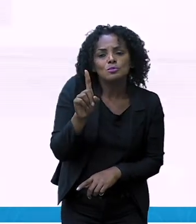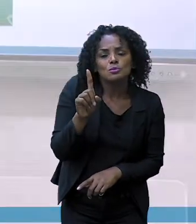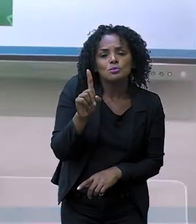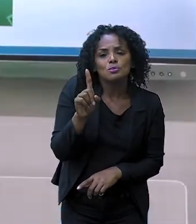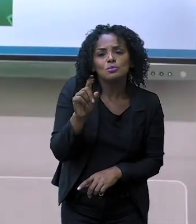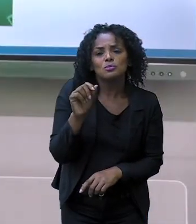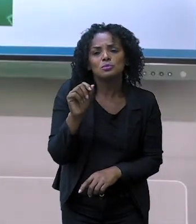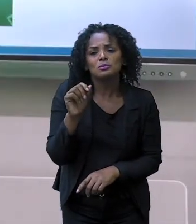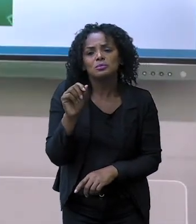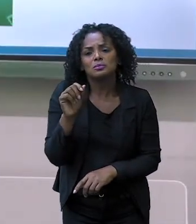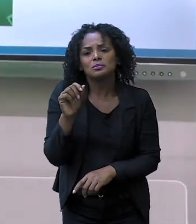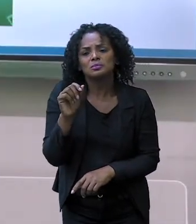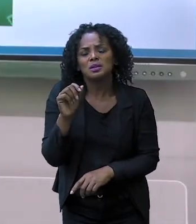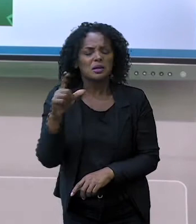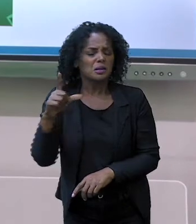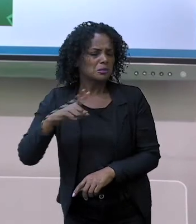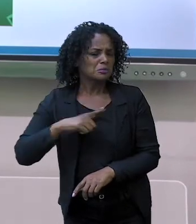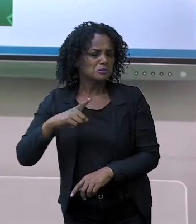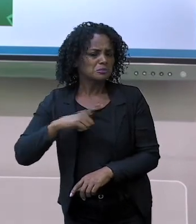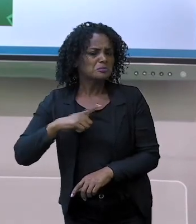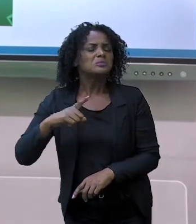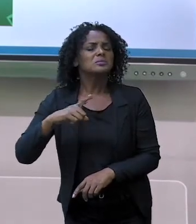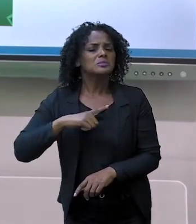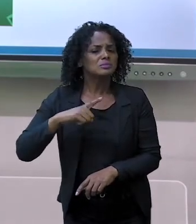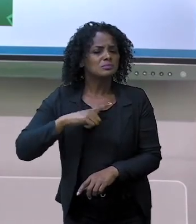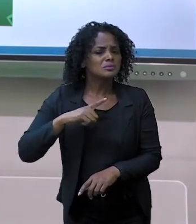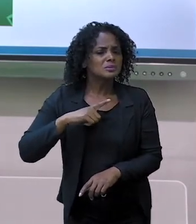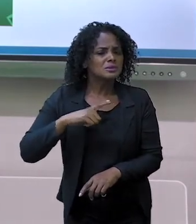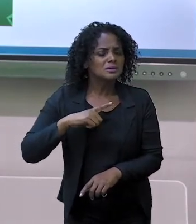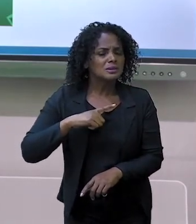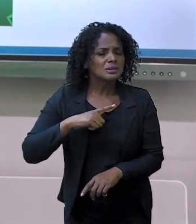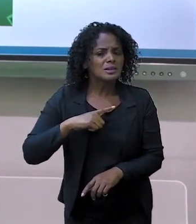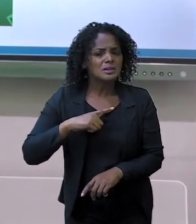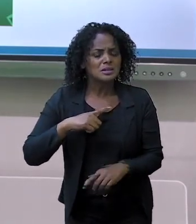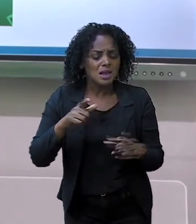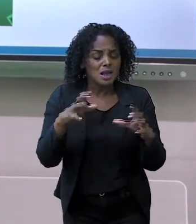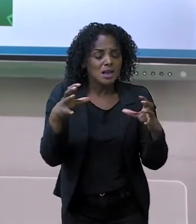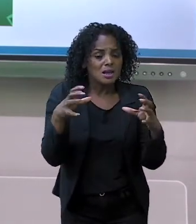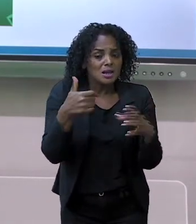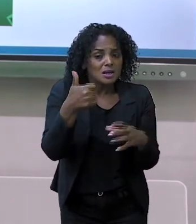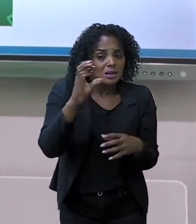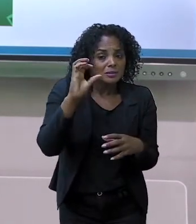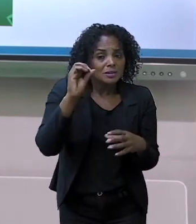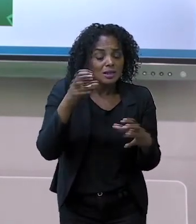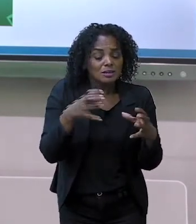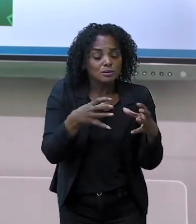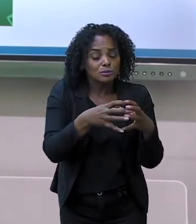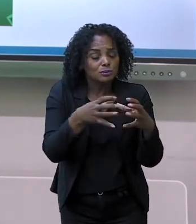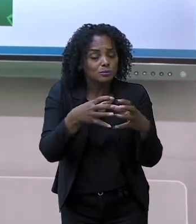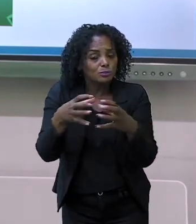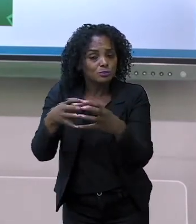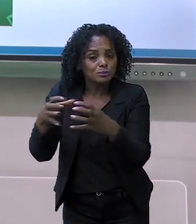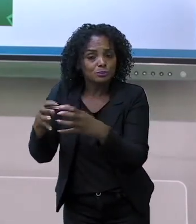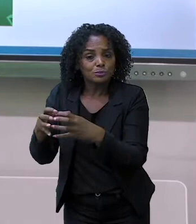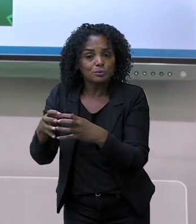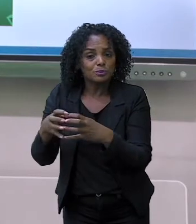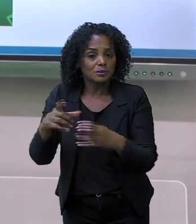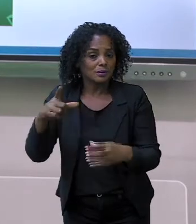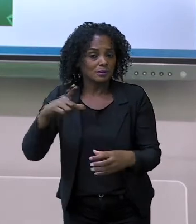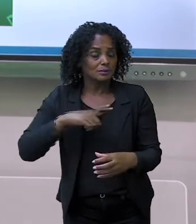montante de dez que a gente falou que ia entrar aqui? Então, colocou aqui dentro dessa casa. Então, tem aqui dez.